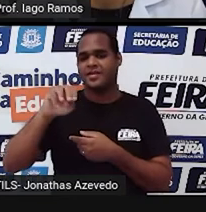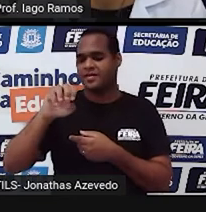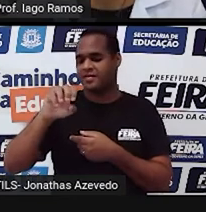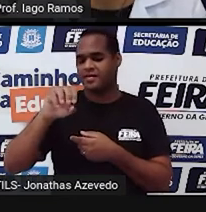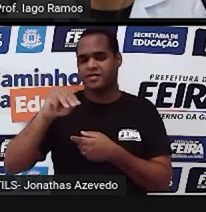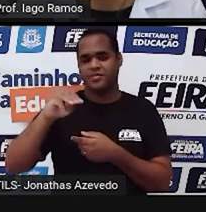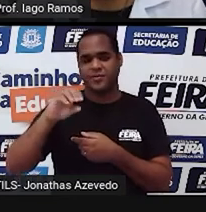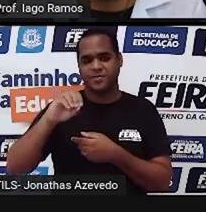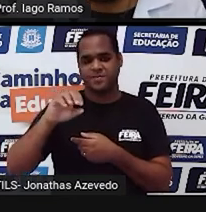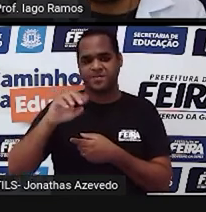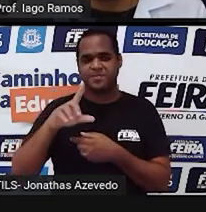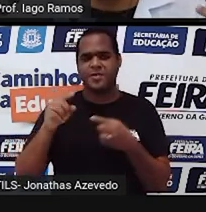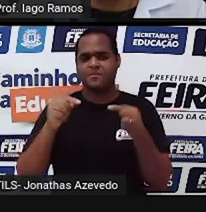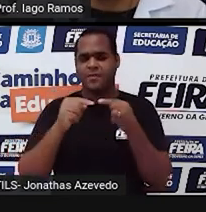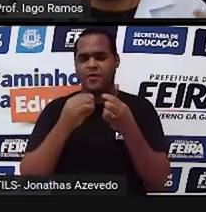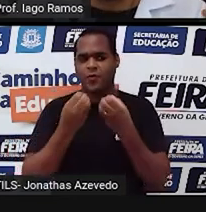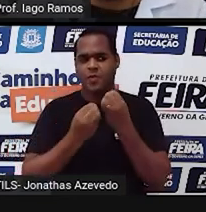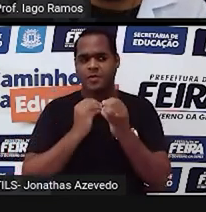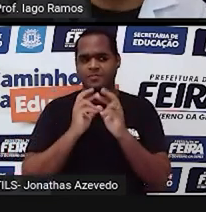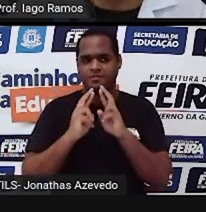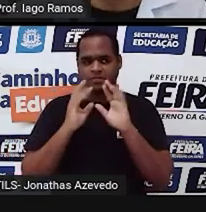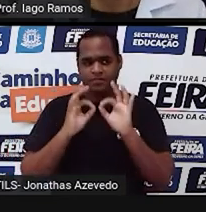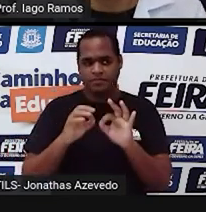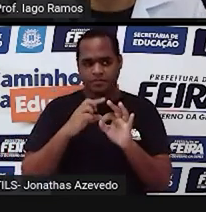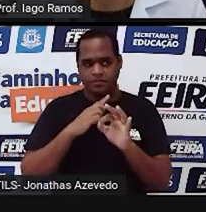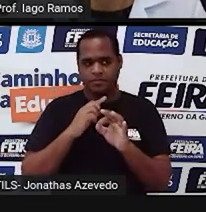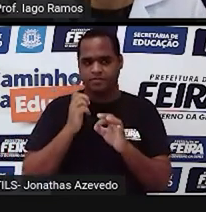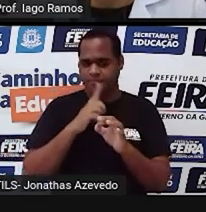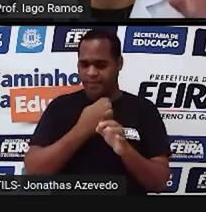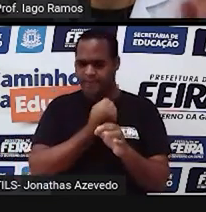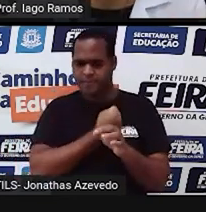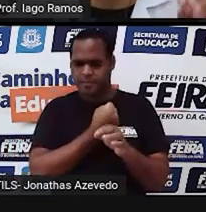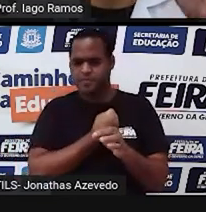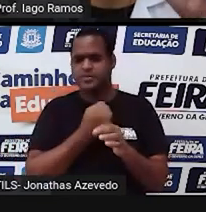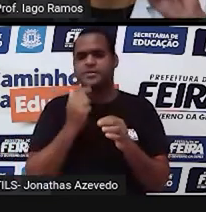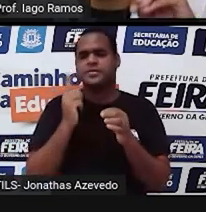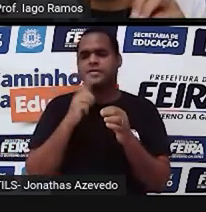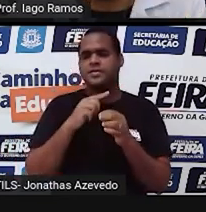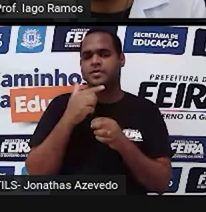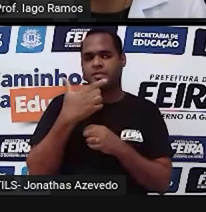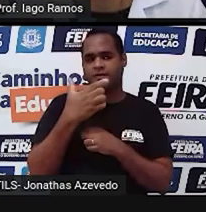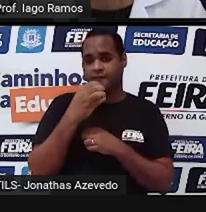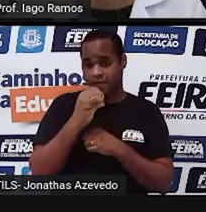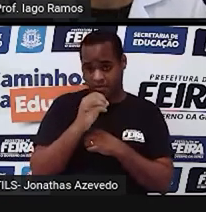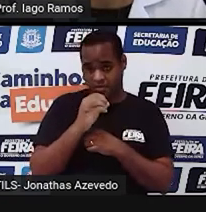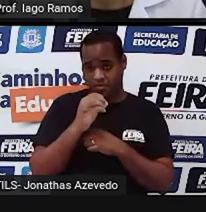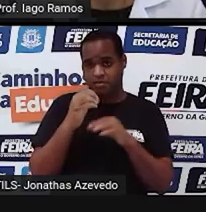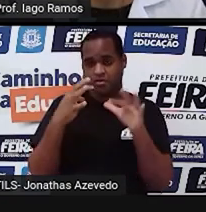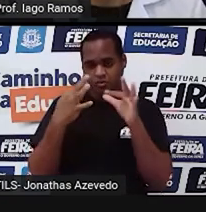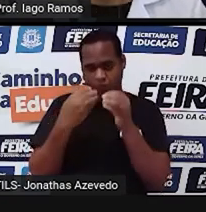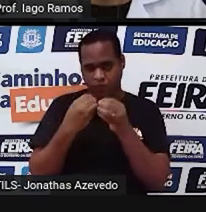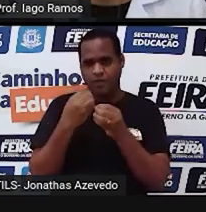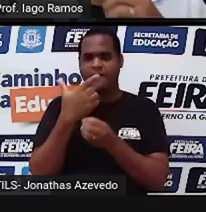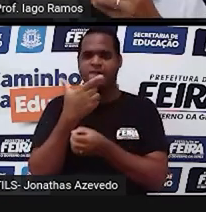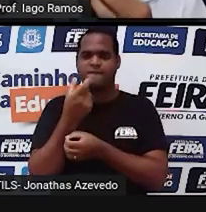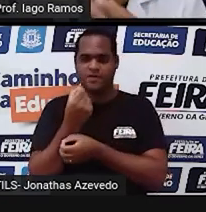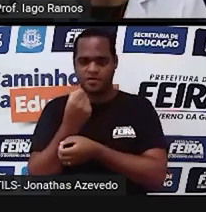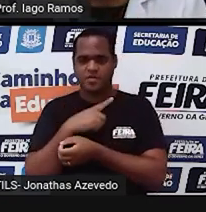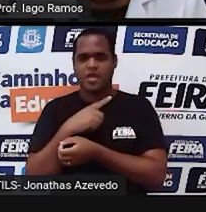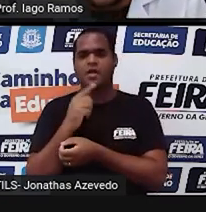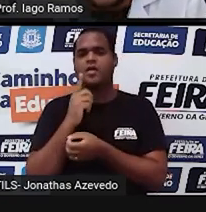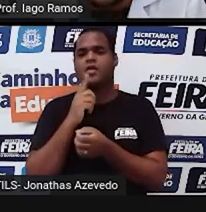Então uma forma correta de ler esse número é 20 inteiros e 21